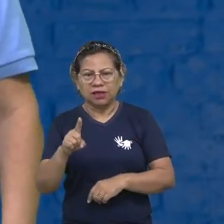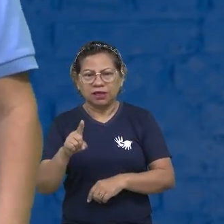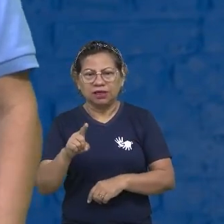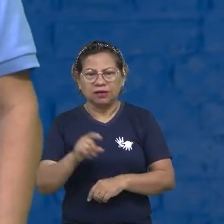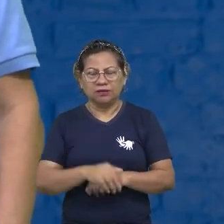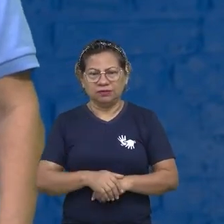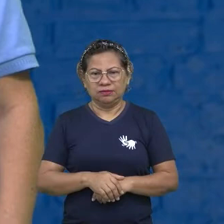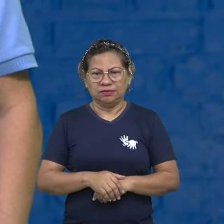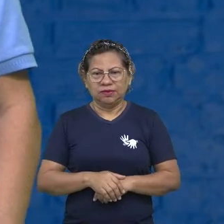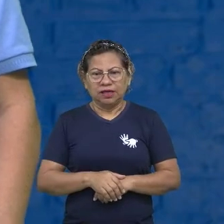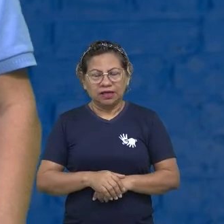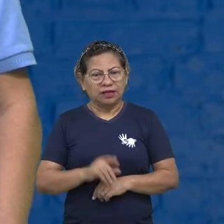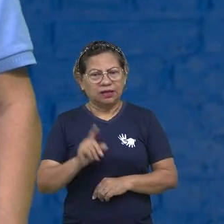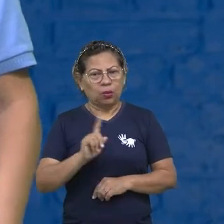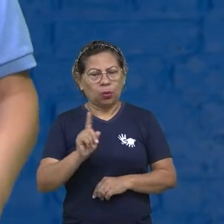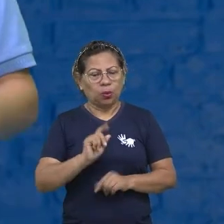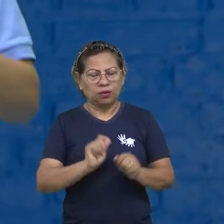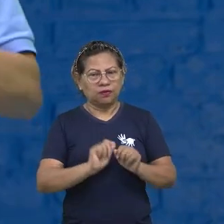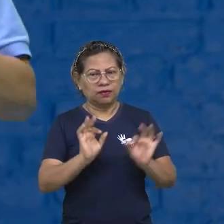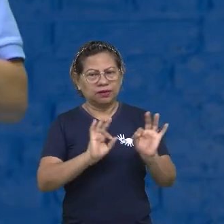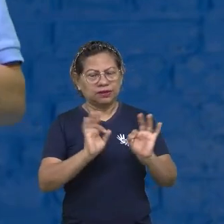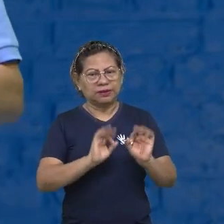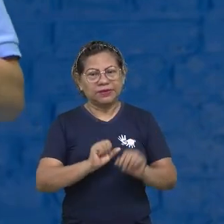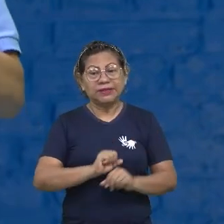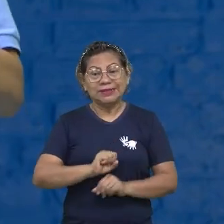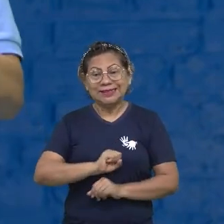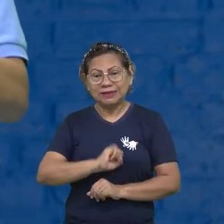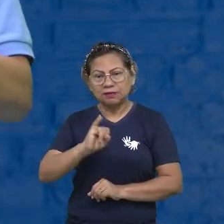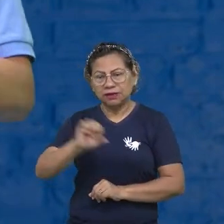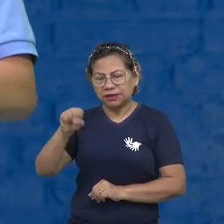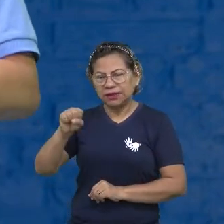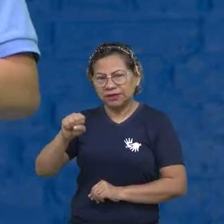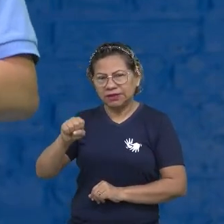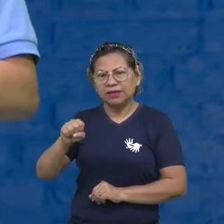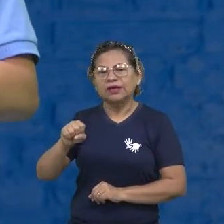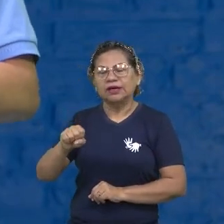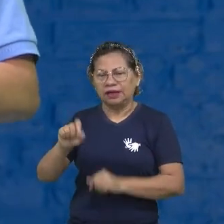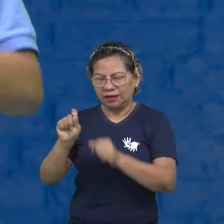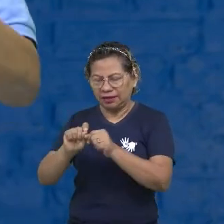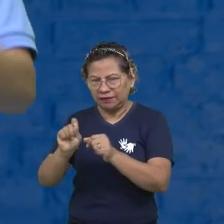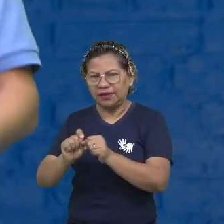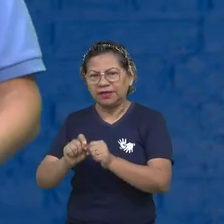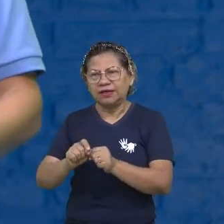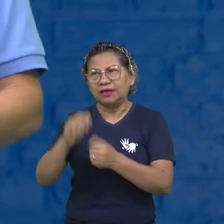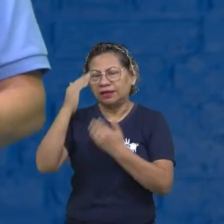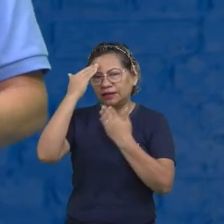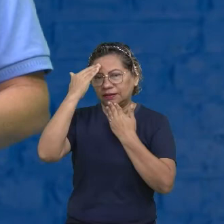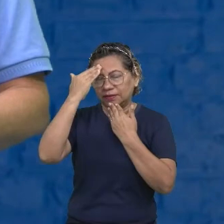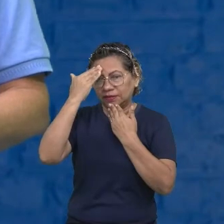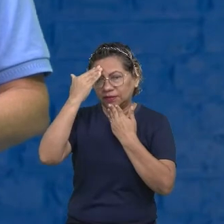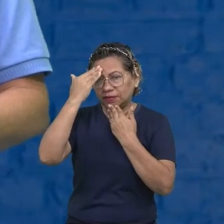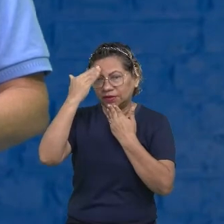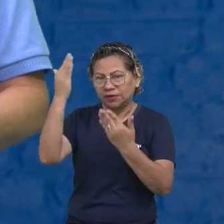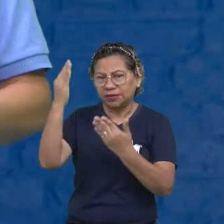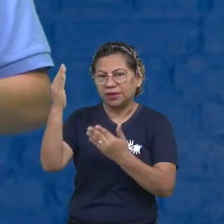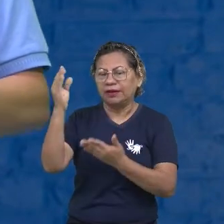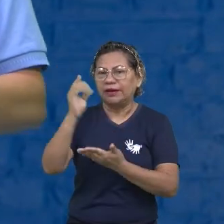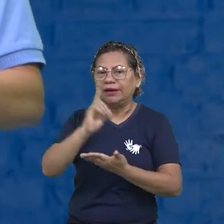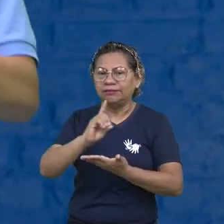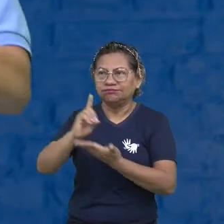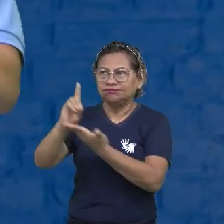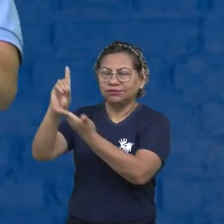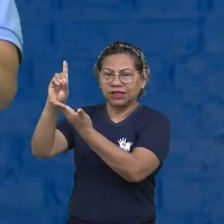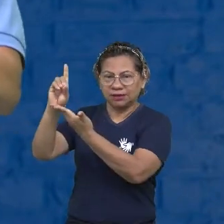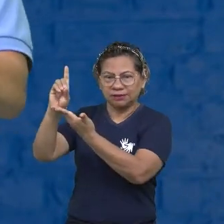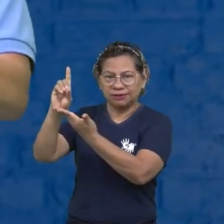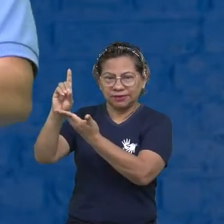sim, eu fazia. Então, eu sempre coloquei isso e graças a Deus, sou realizada profissionalmente. Sou